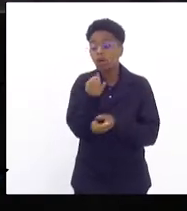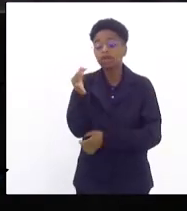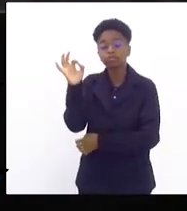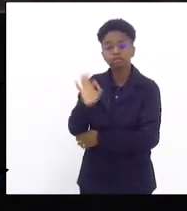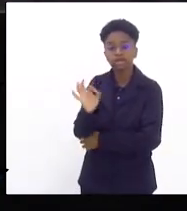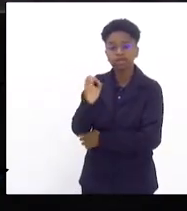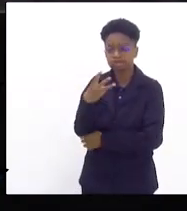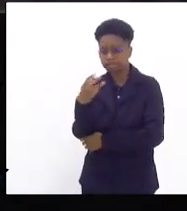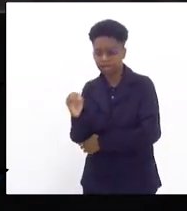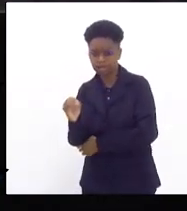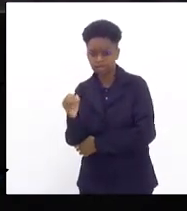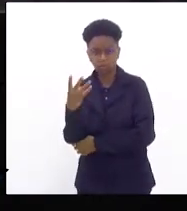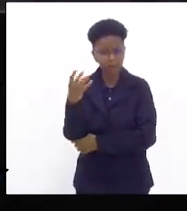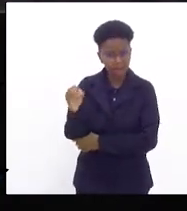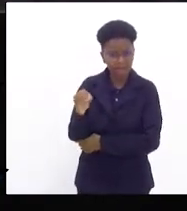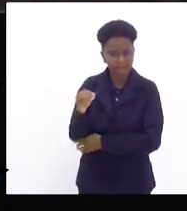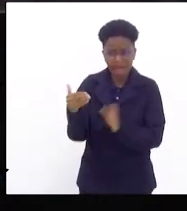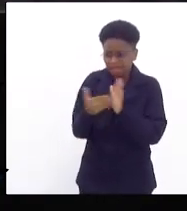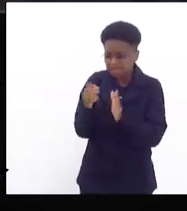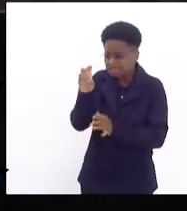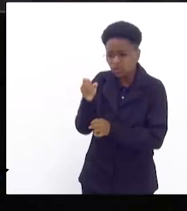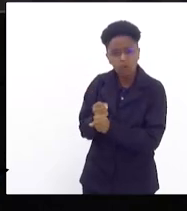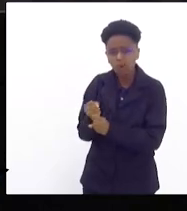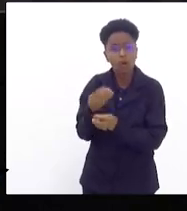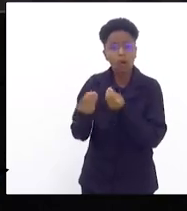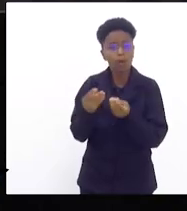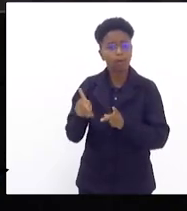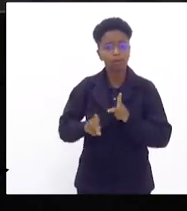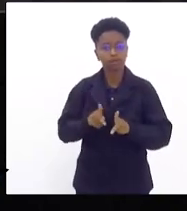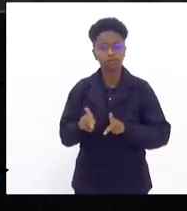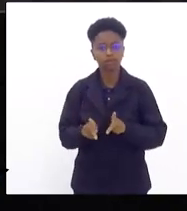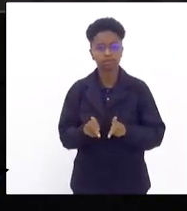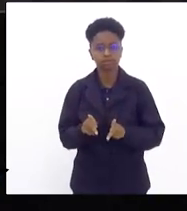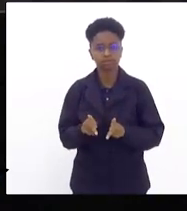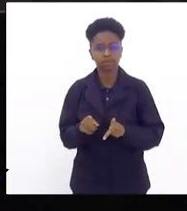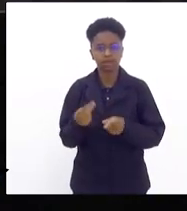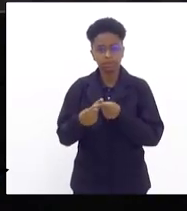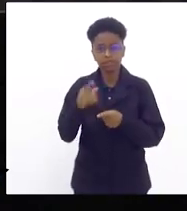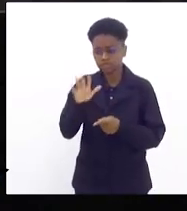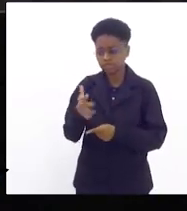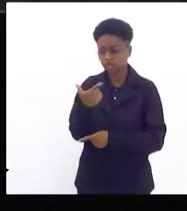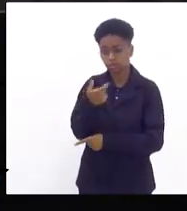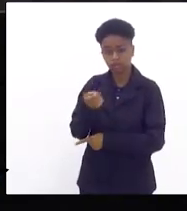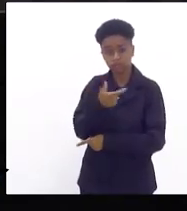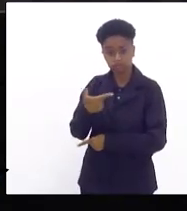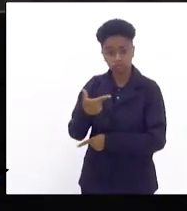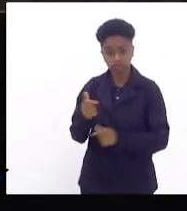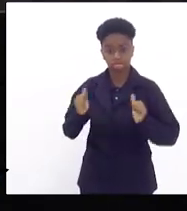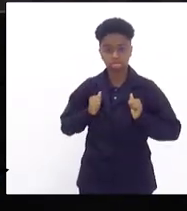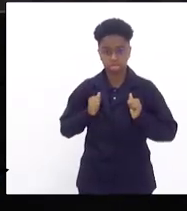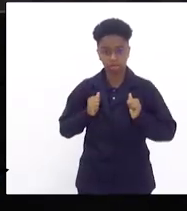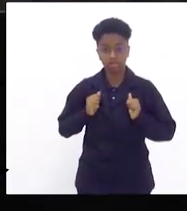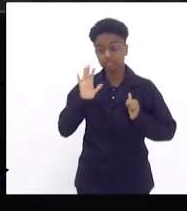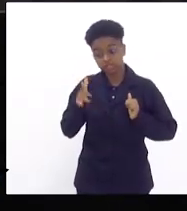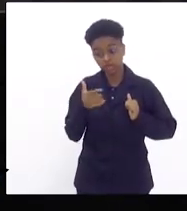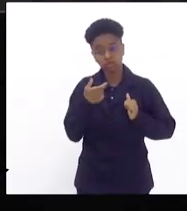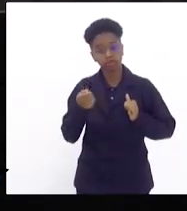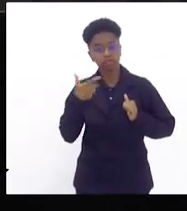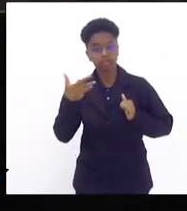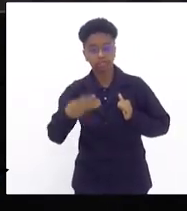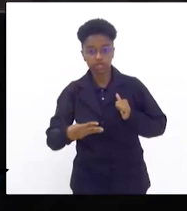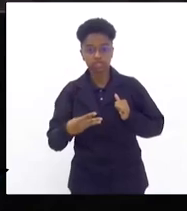30, 40 até lá como é que a população fica passou o seu ano de 2022 nada aconteceu nós já estamos em 2023